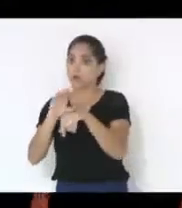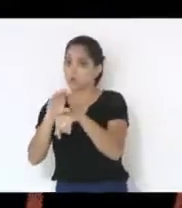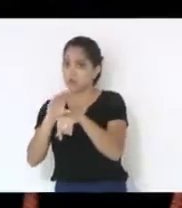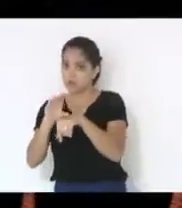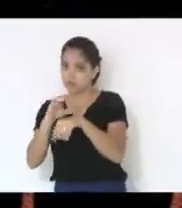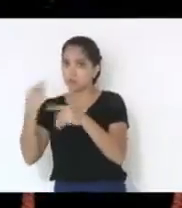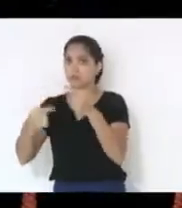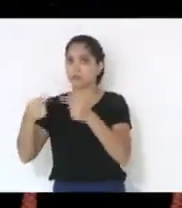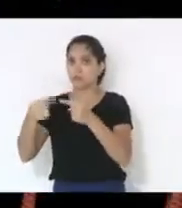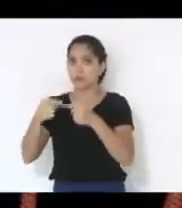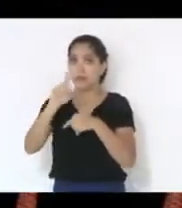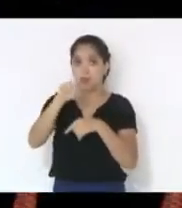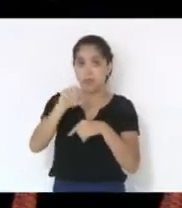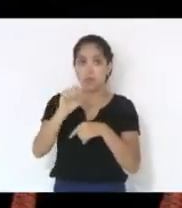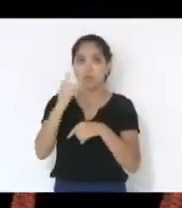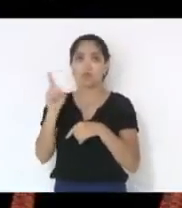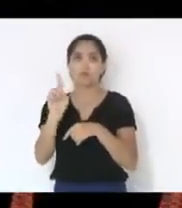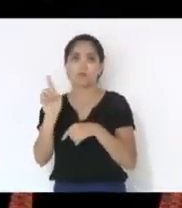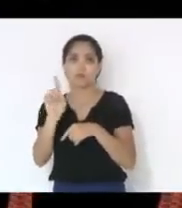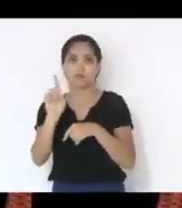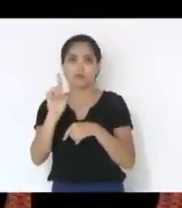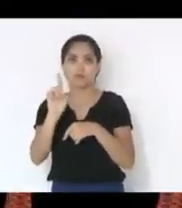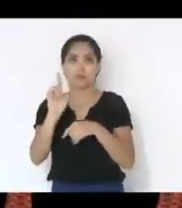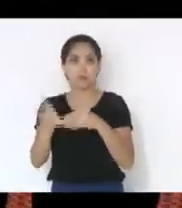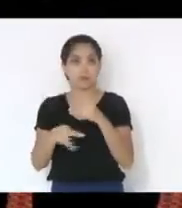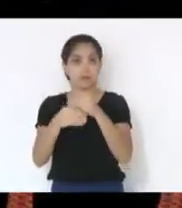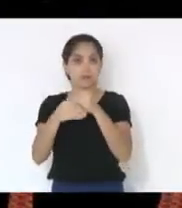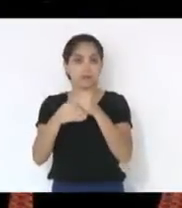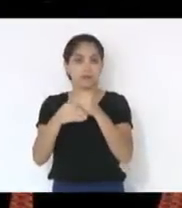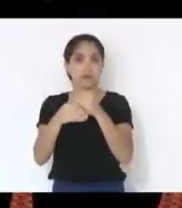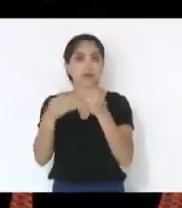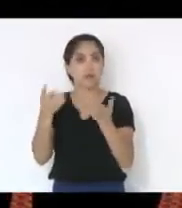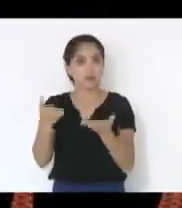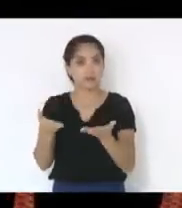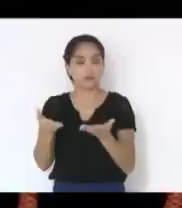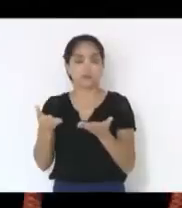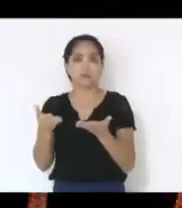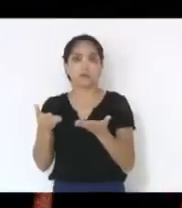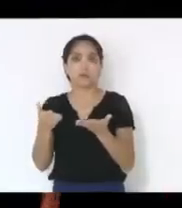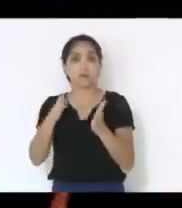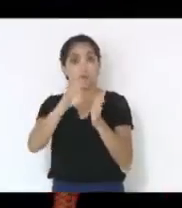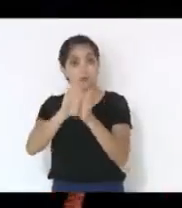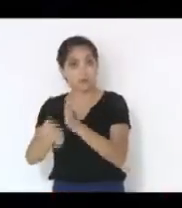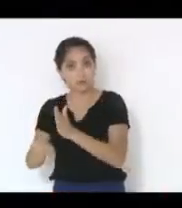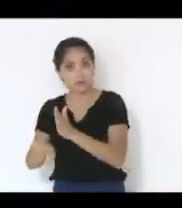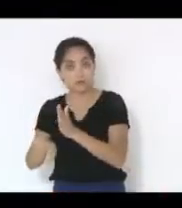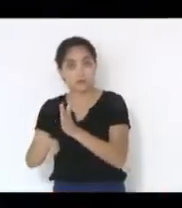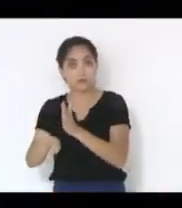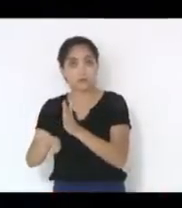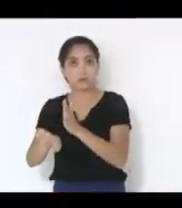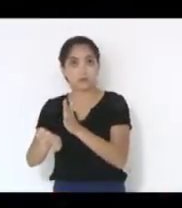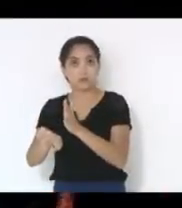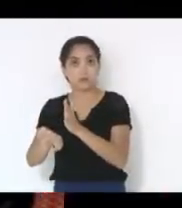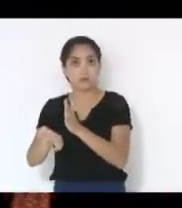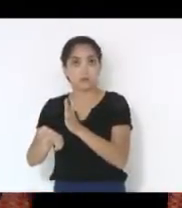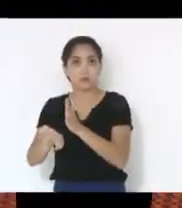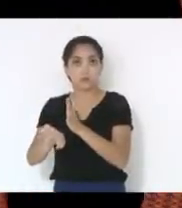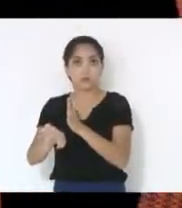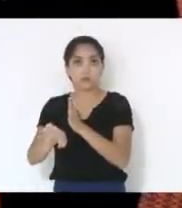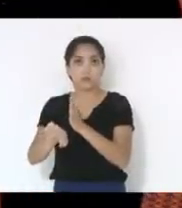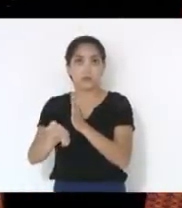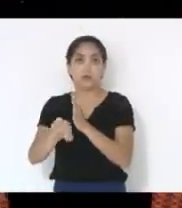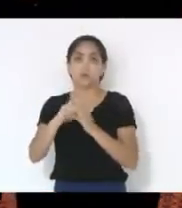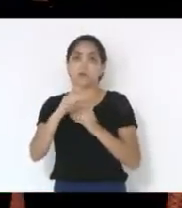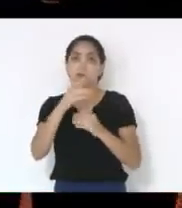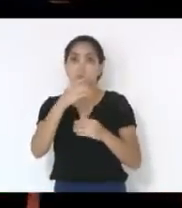constitucional ou não esta emenda? Porque essa é a discussão. Para derrubar um parecer da Comissão